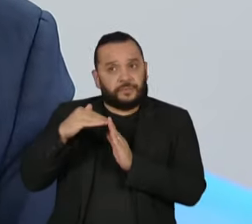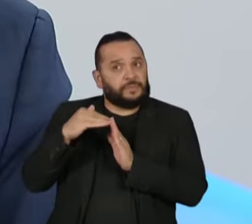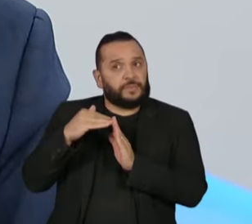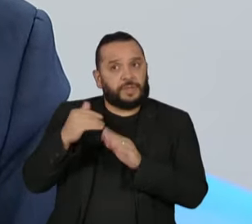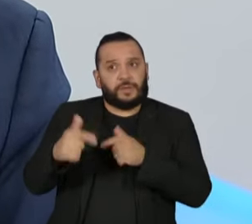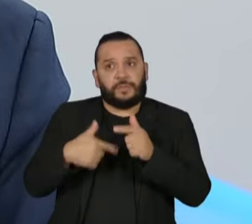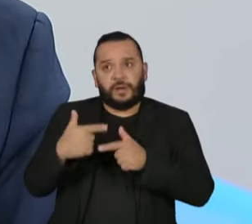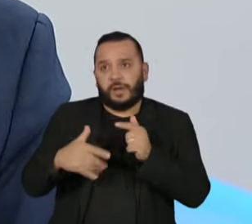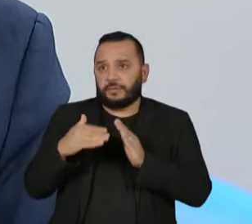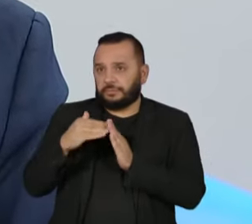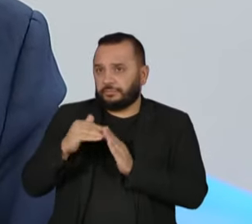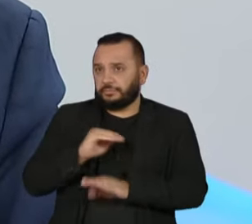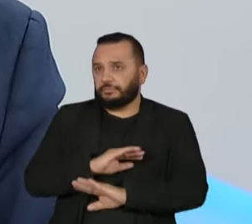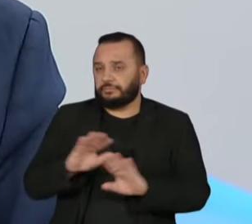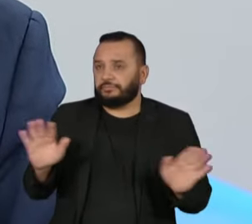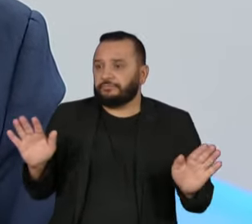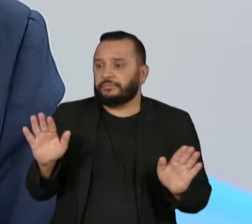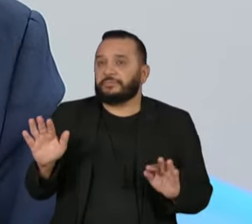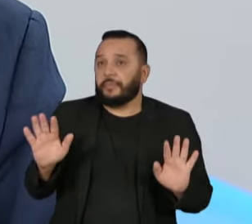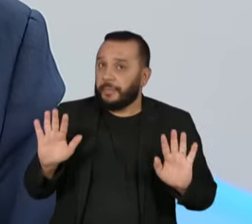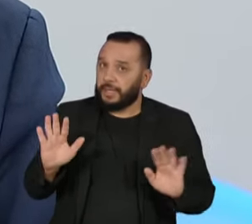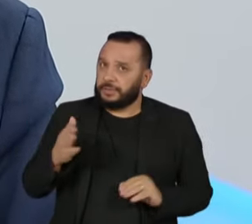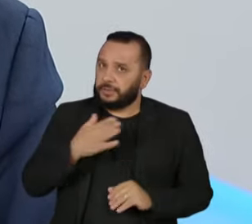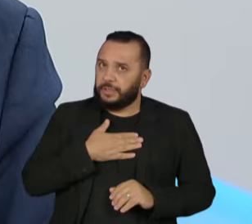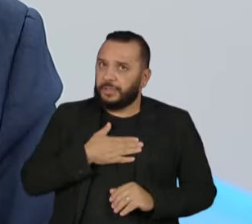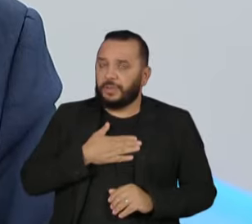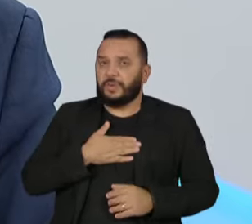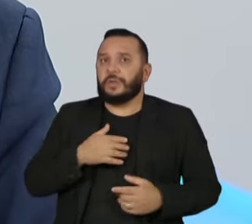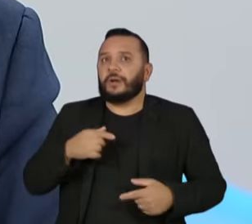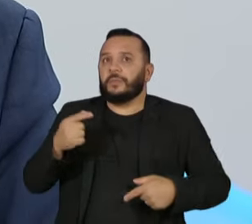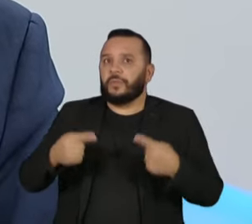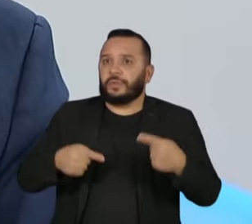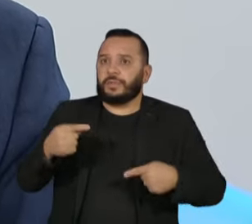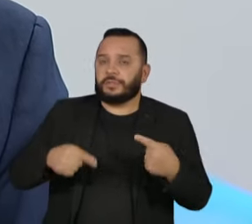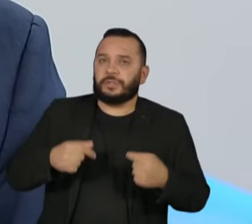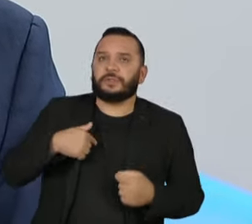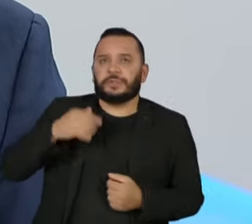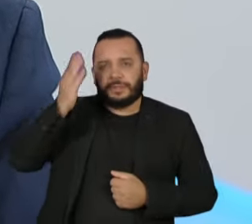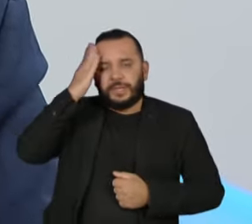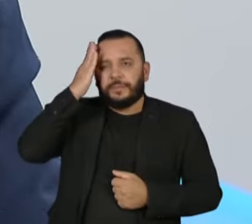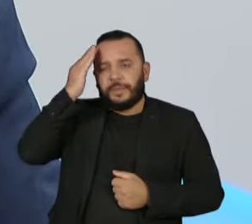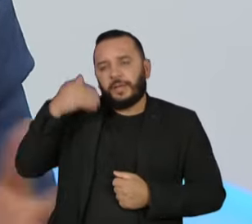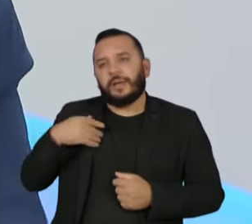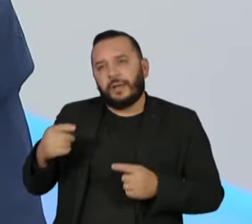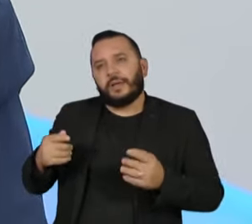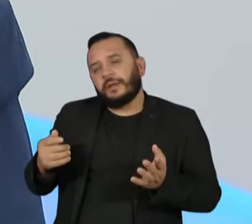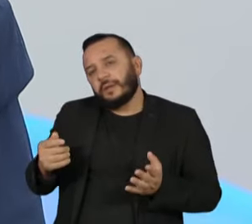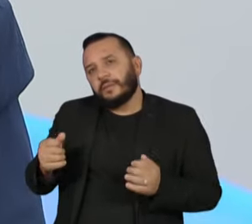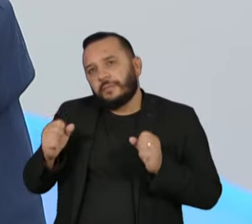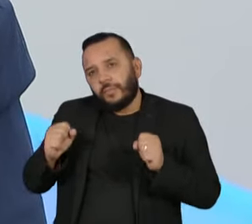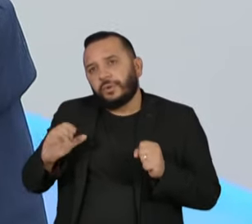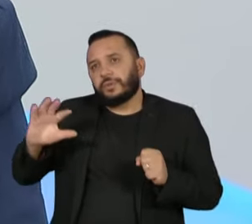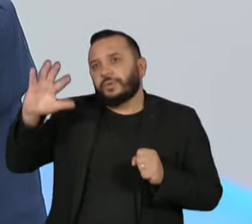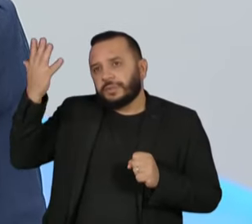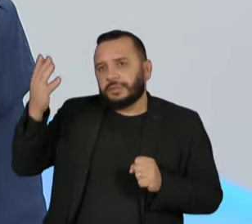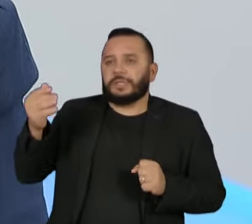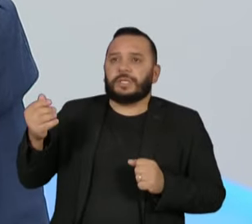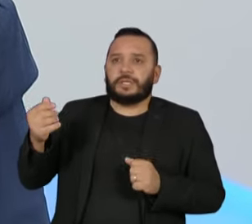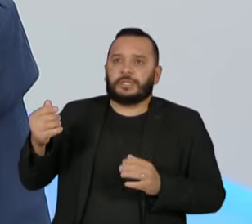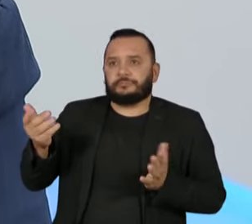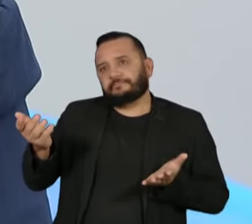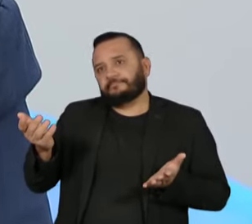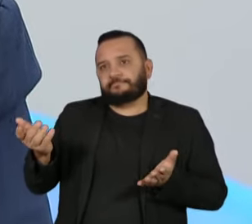quando está na política, você tem que tratar das possibilidades, das missões todas que a mim foram dadas, e eu